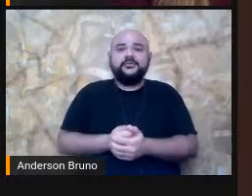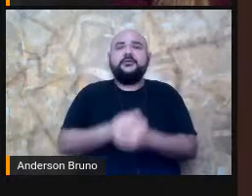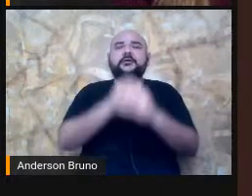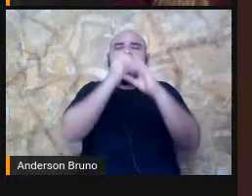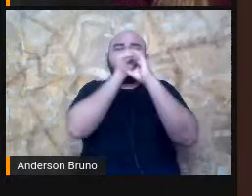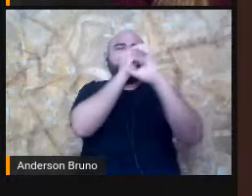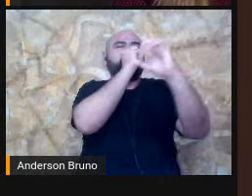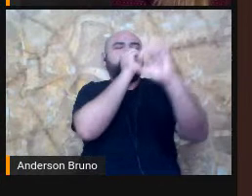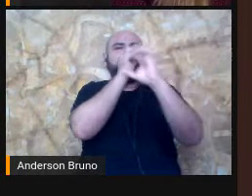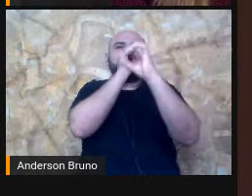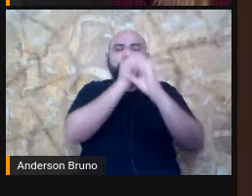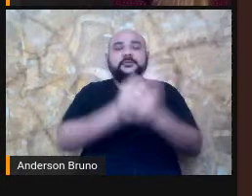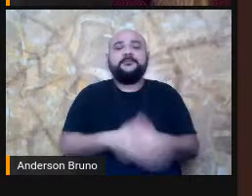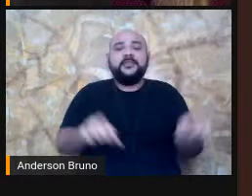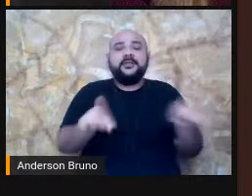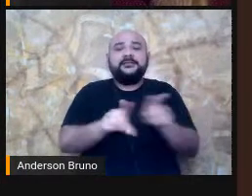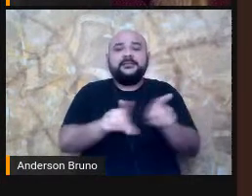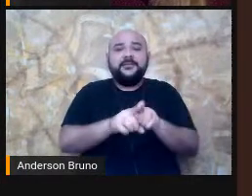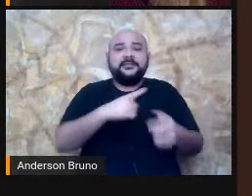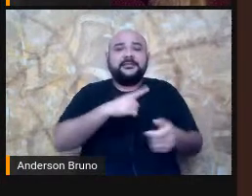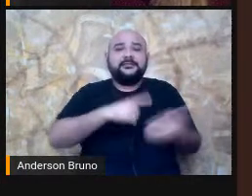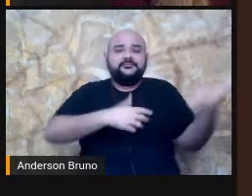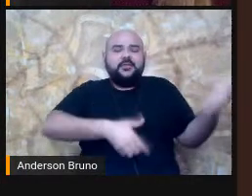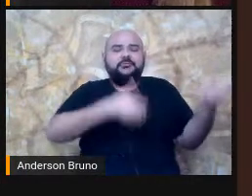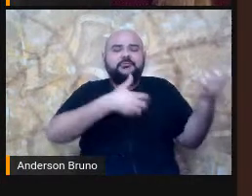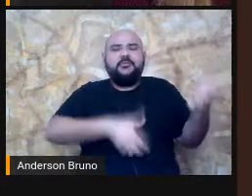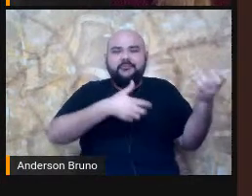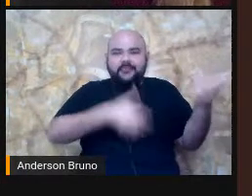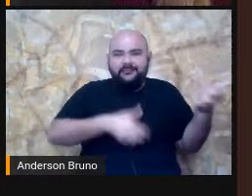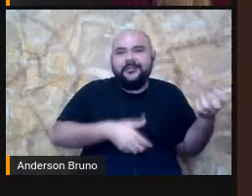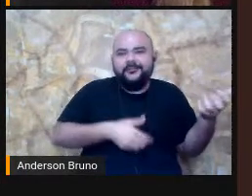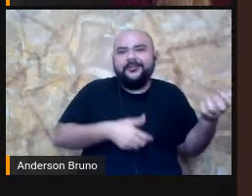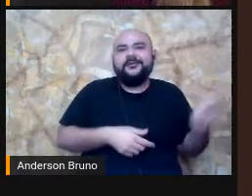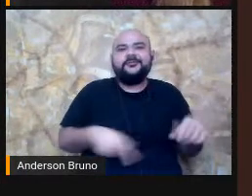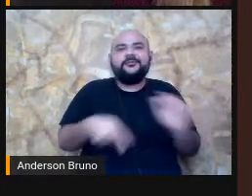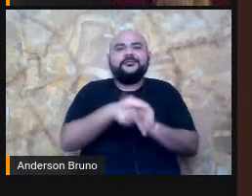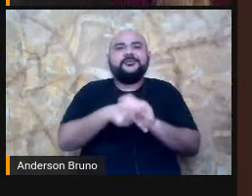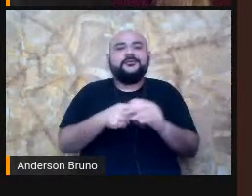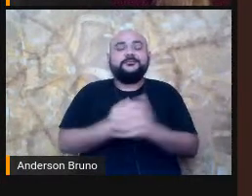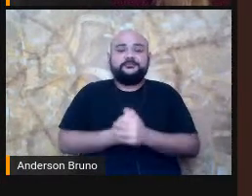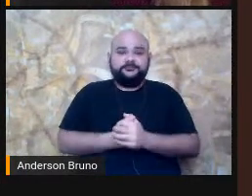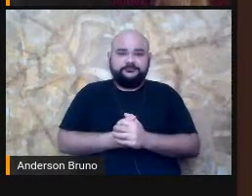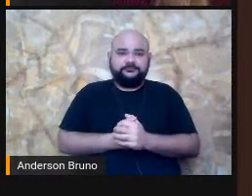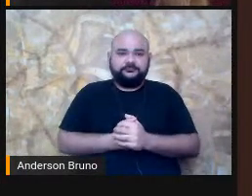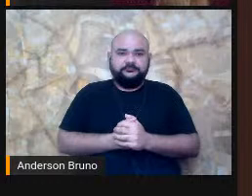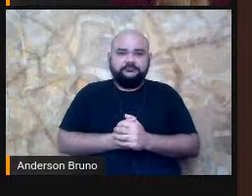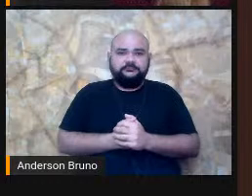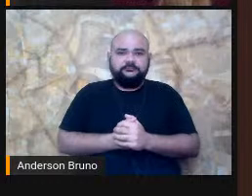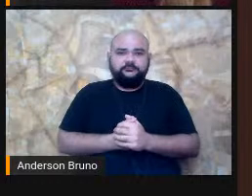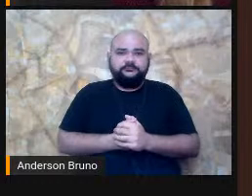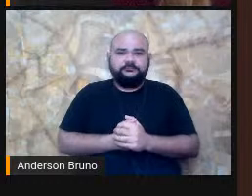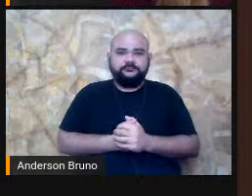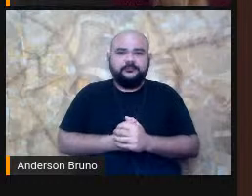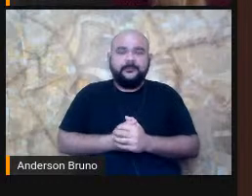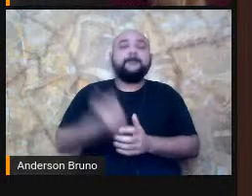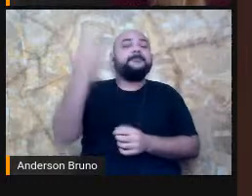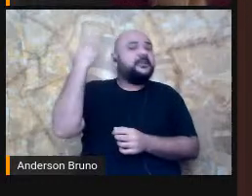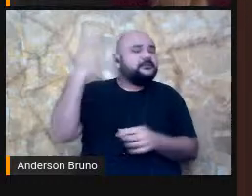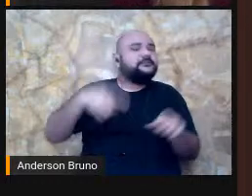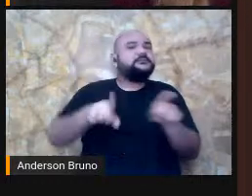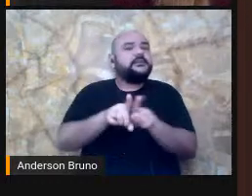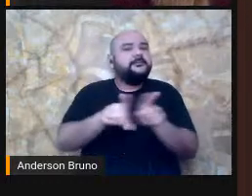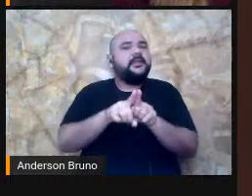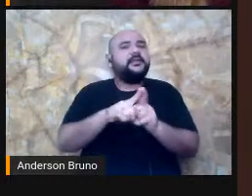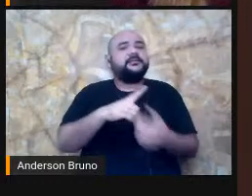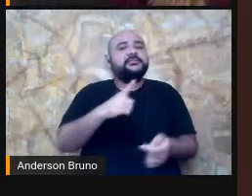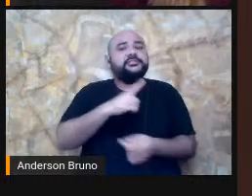um instrumento chamado viola de roda, que é um instrumento que, na época, também era associado a